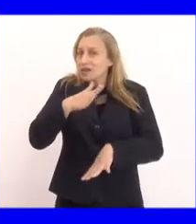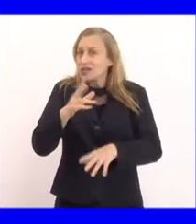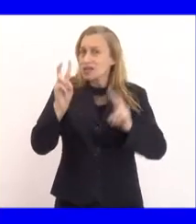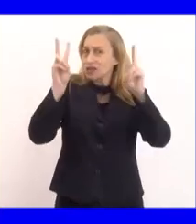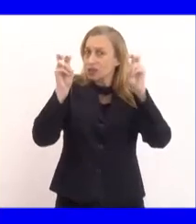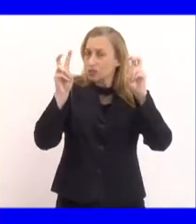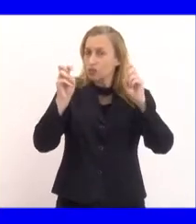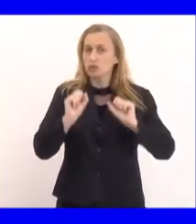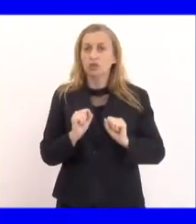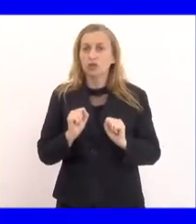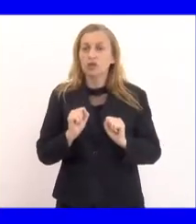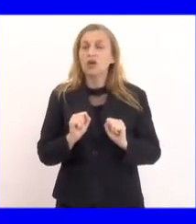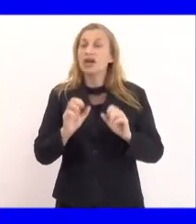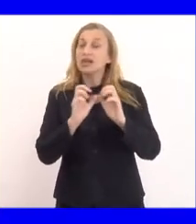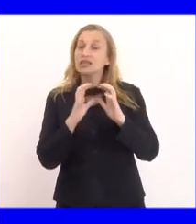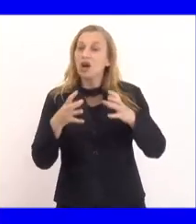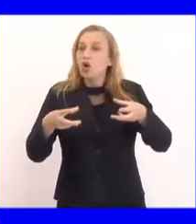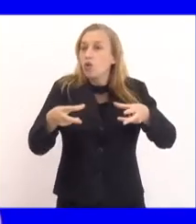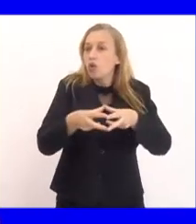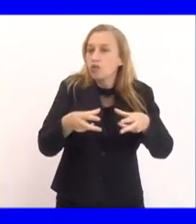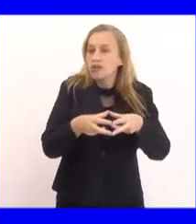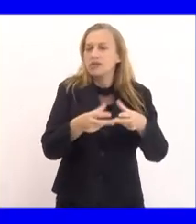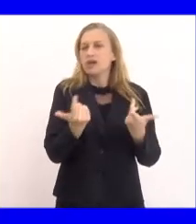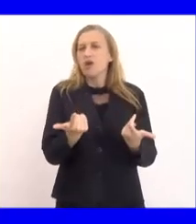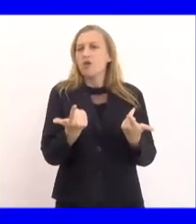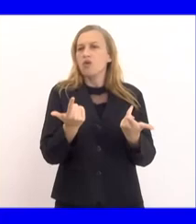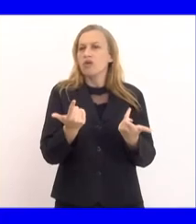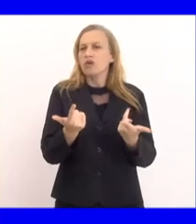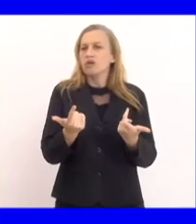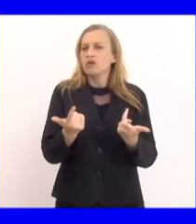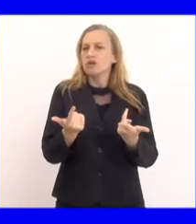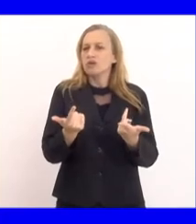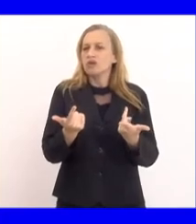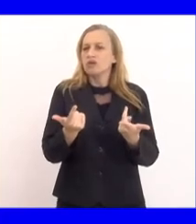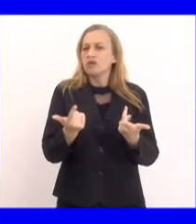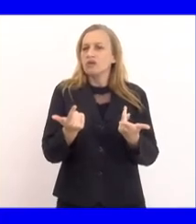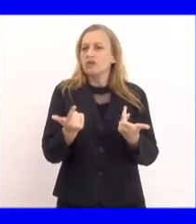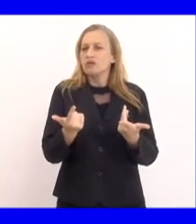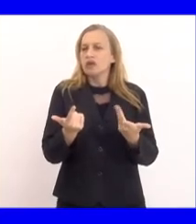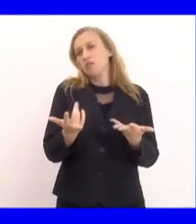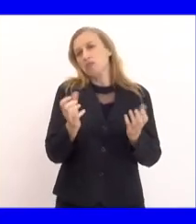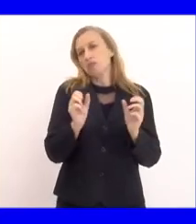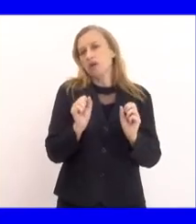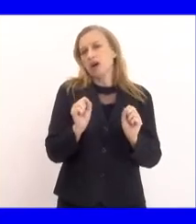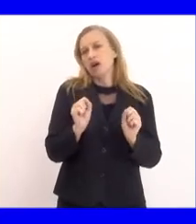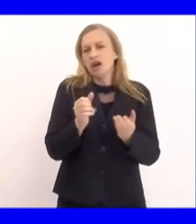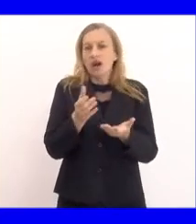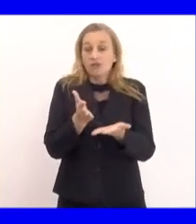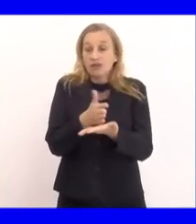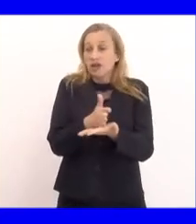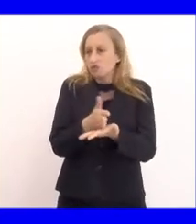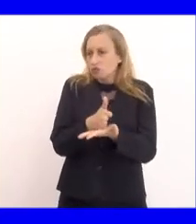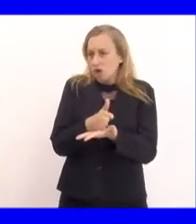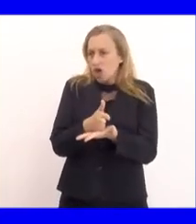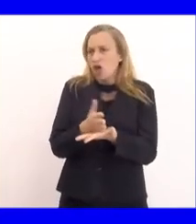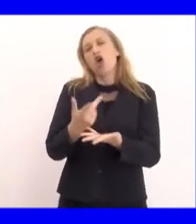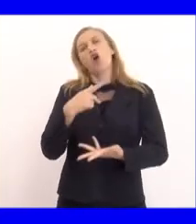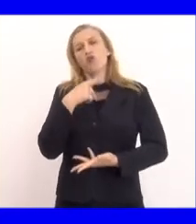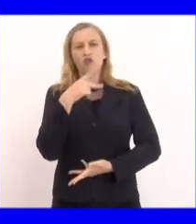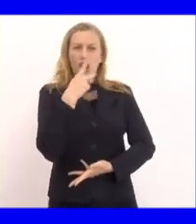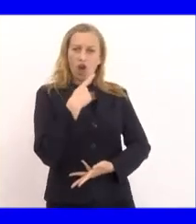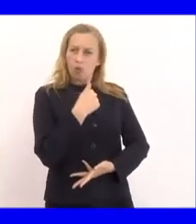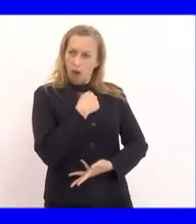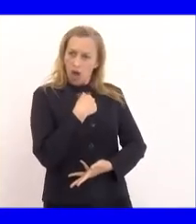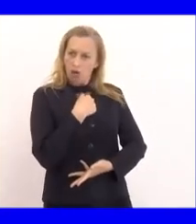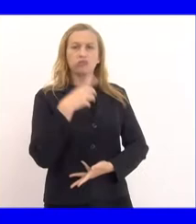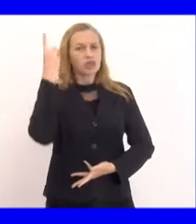essa comissão, ela ficará muito imparcial, eu particularmente, vou falar sobre mim, eu sou uma